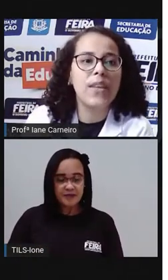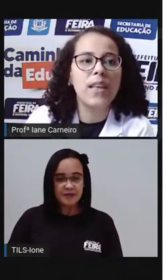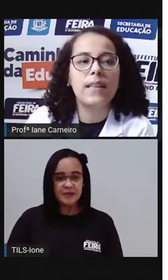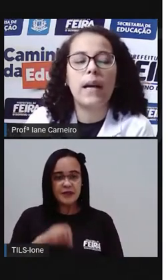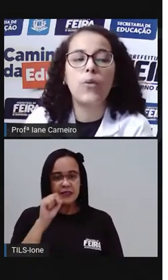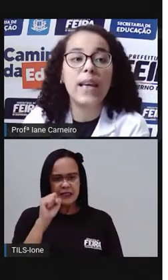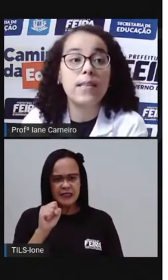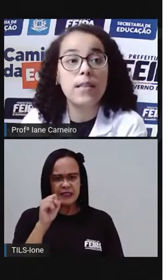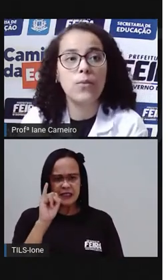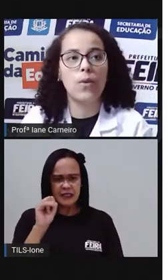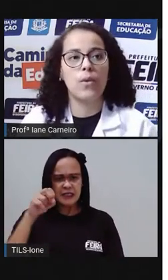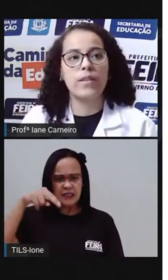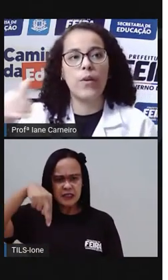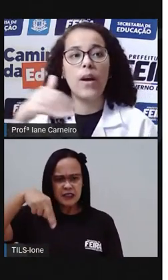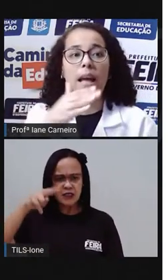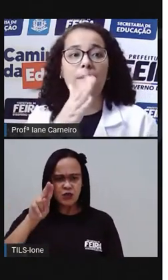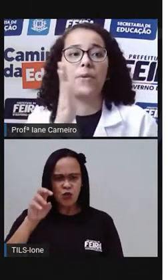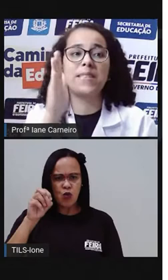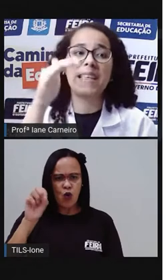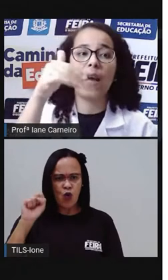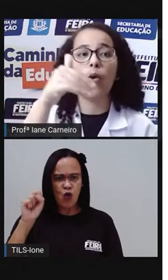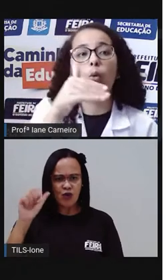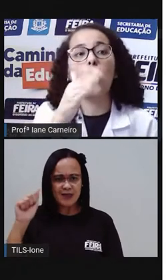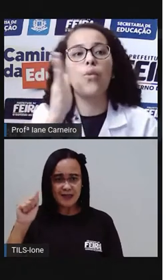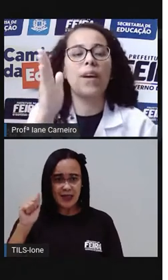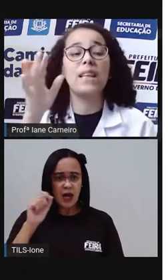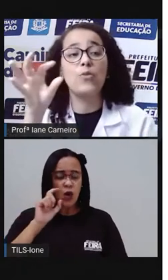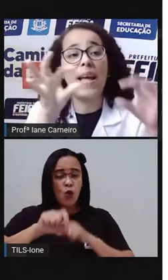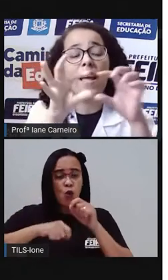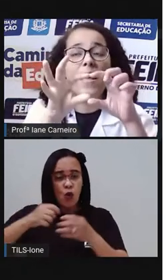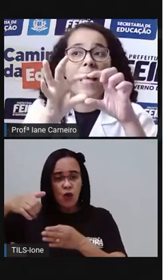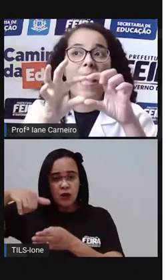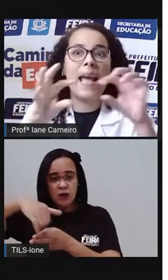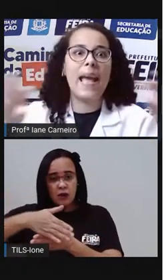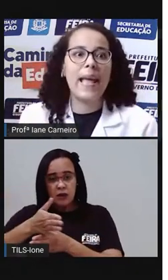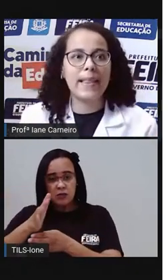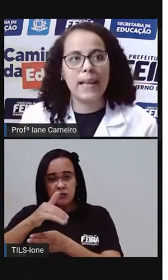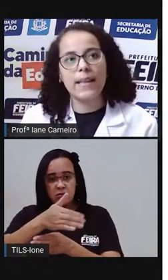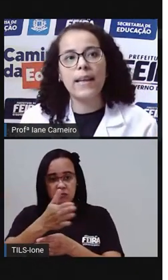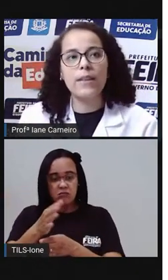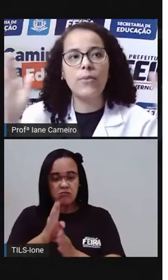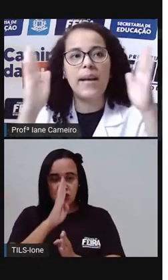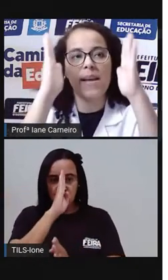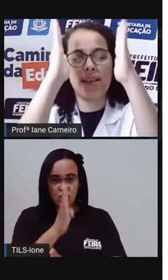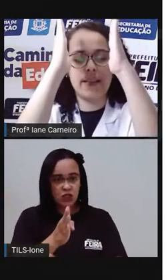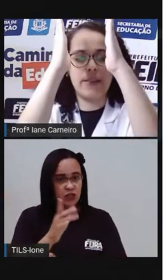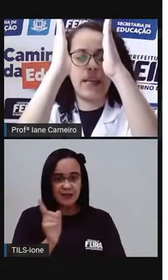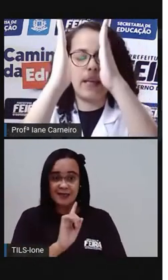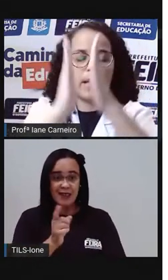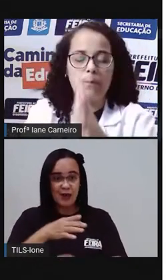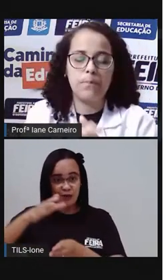Sinuosa fita. O que é sinuosa? É uma coisa que é curva, que não é reta, que não